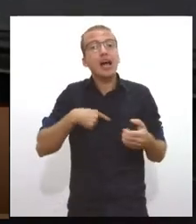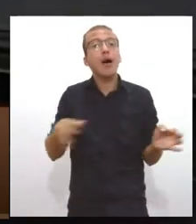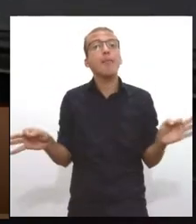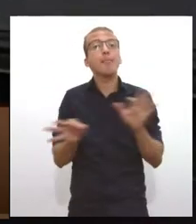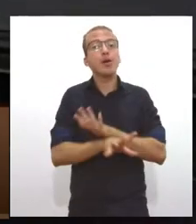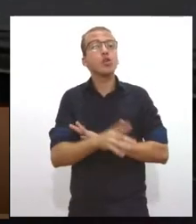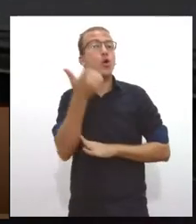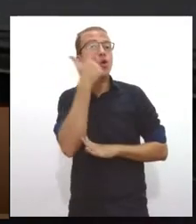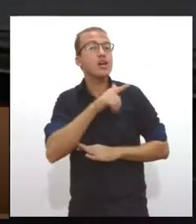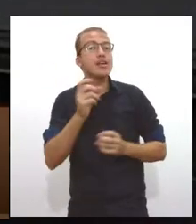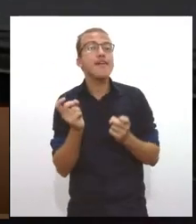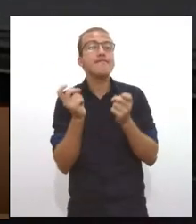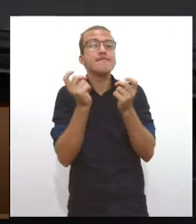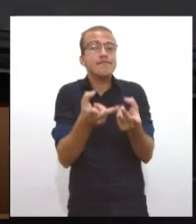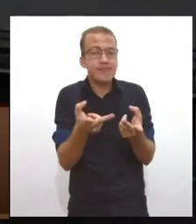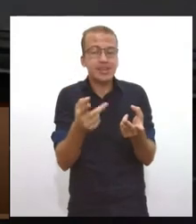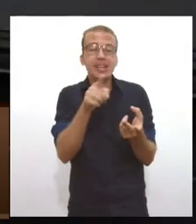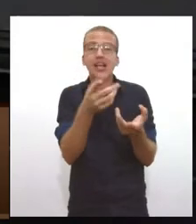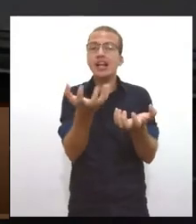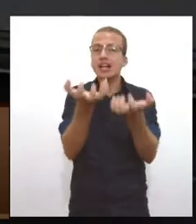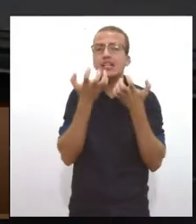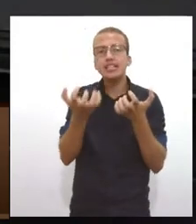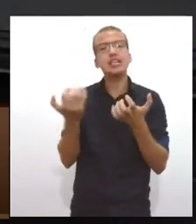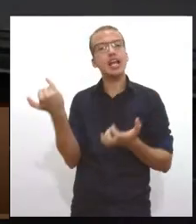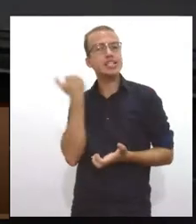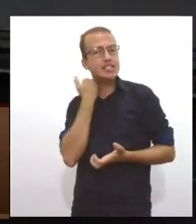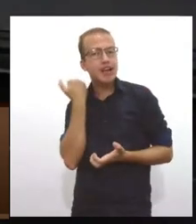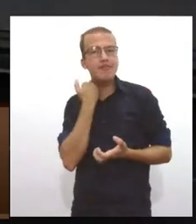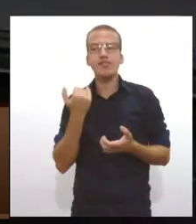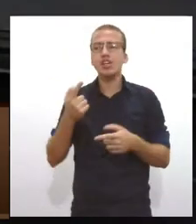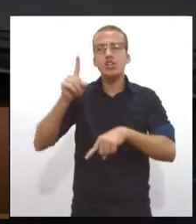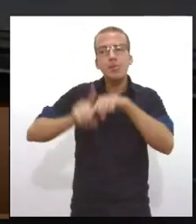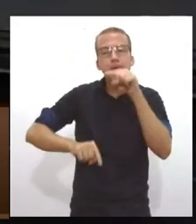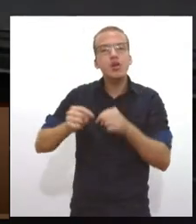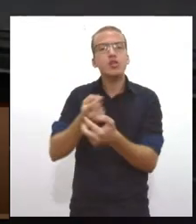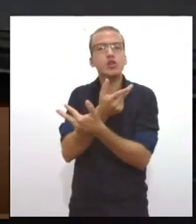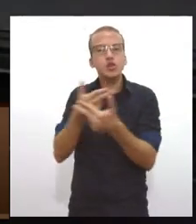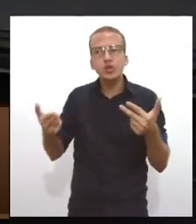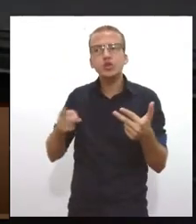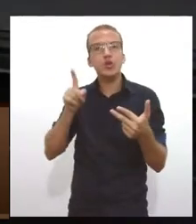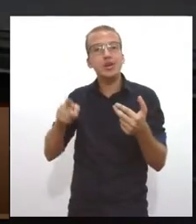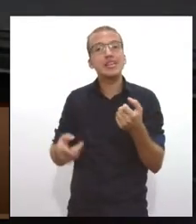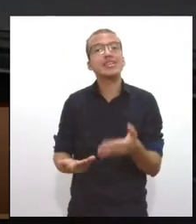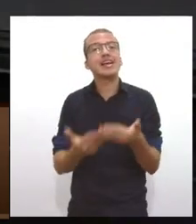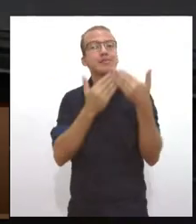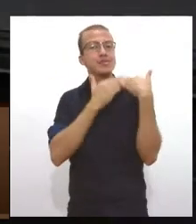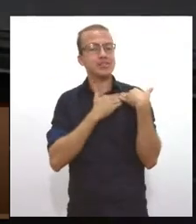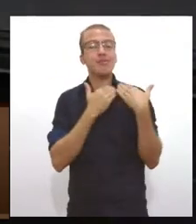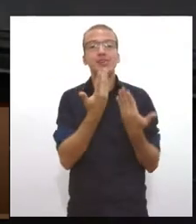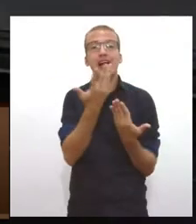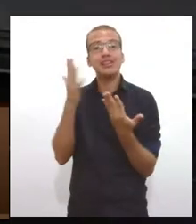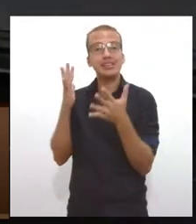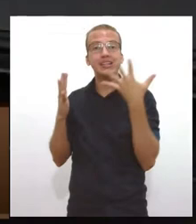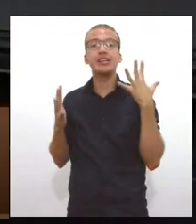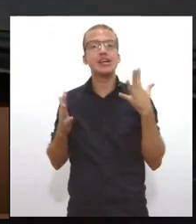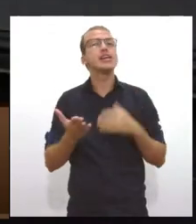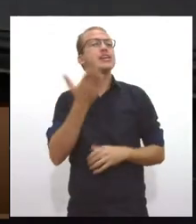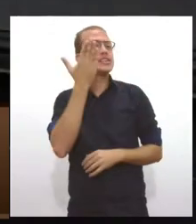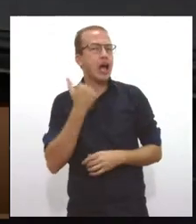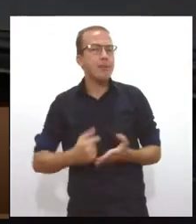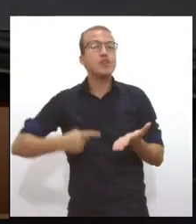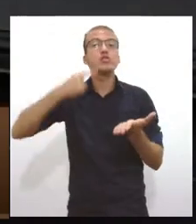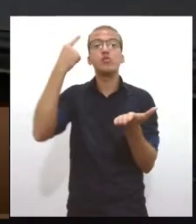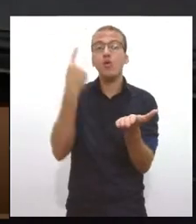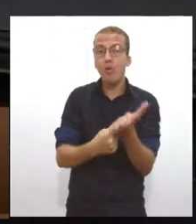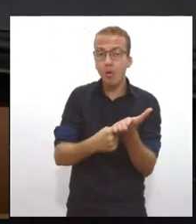produtos e serviços ambientalmente responsáveis. E nós já vemos isso no acordo do Mercosul e União Europeia. Nós já